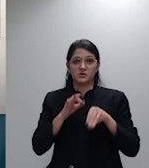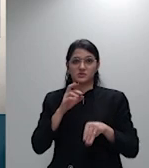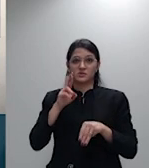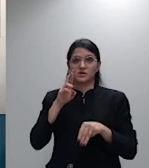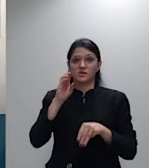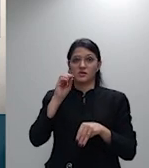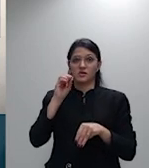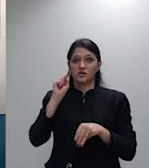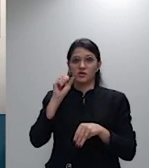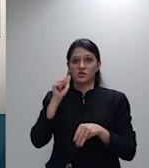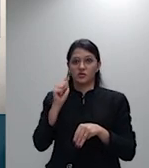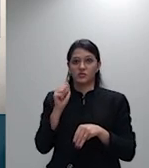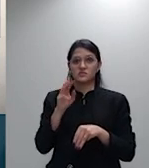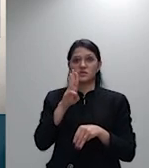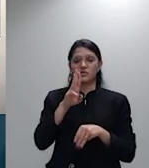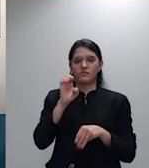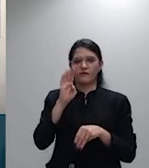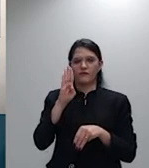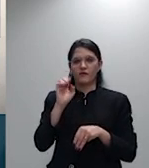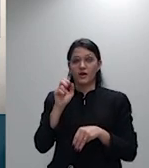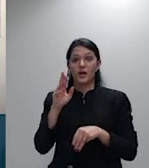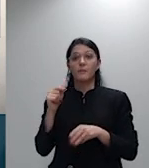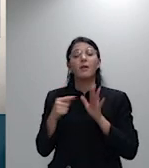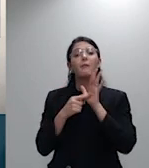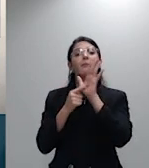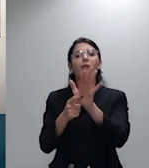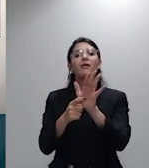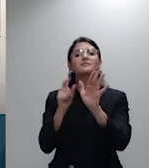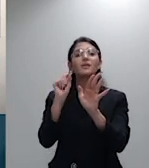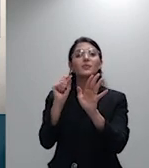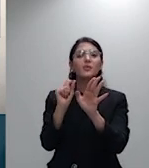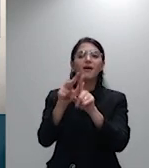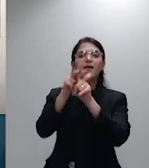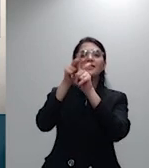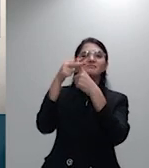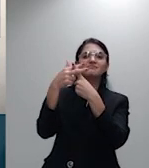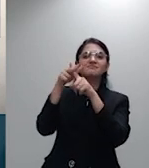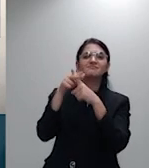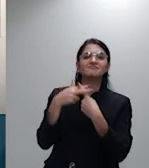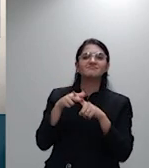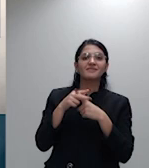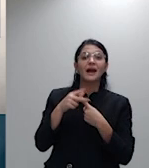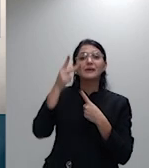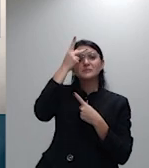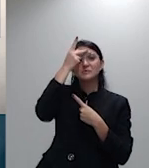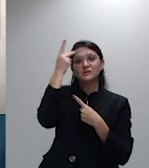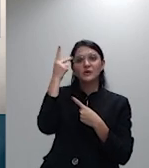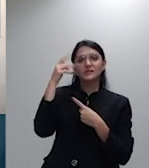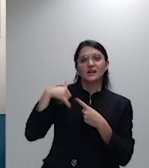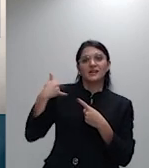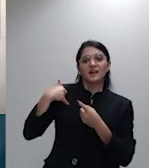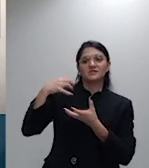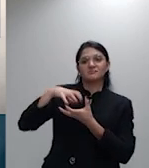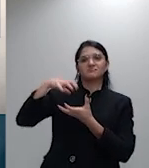novamente o entendimento de que o reajuste para os beneficiários idosos acima dos 60 anos tem cunho discriminatório e